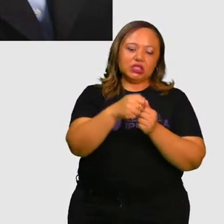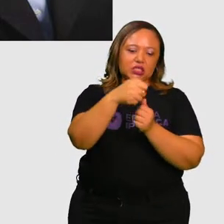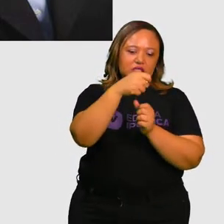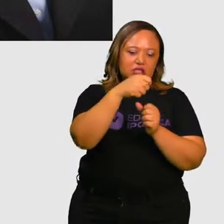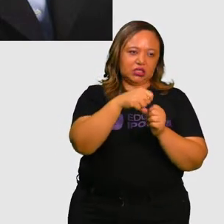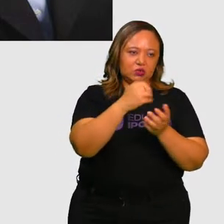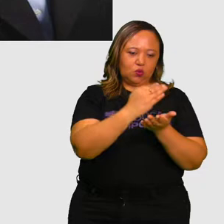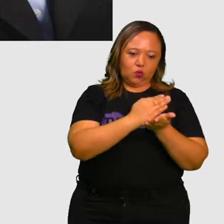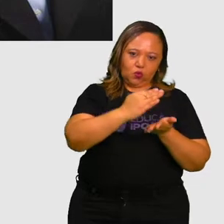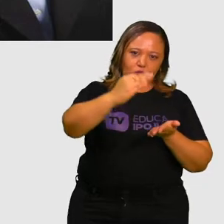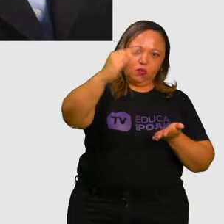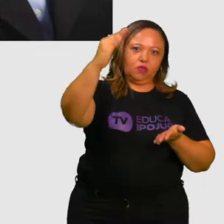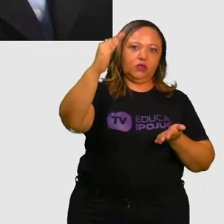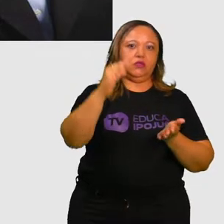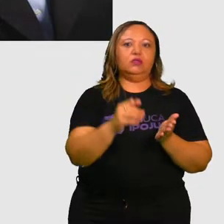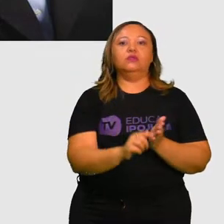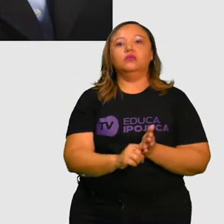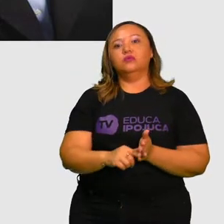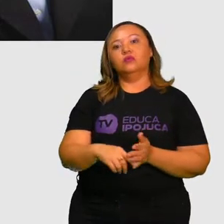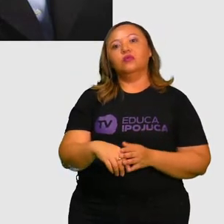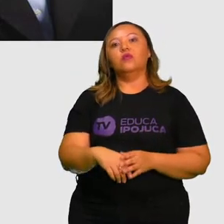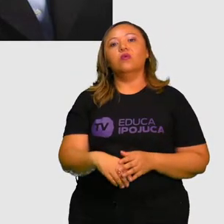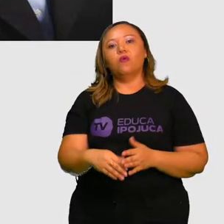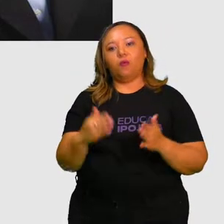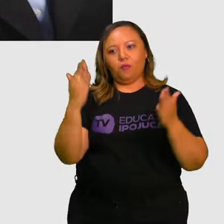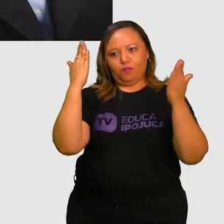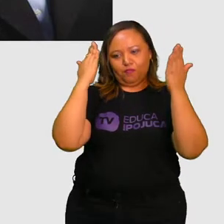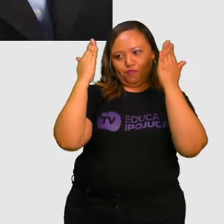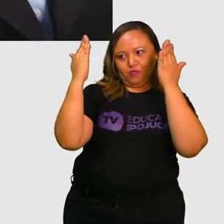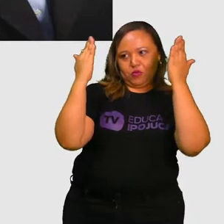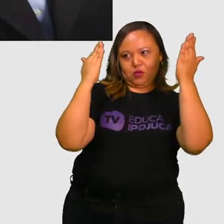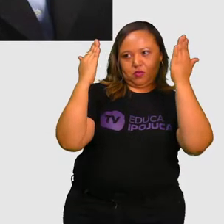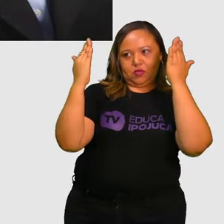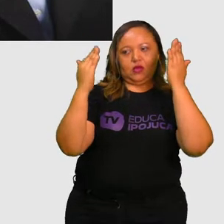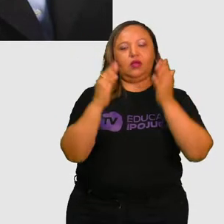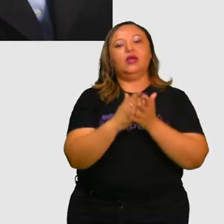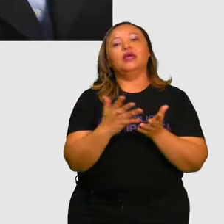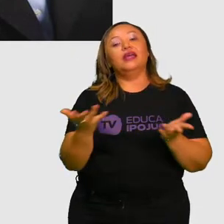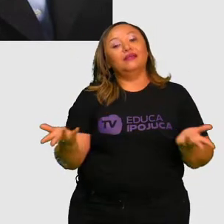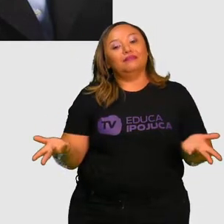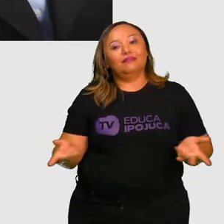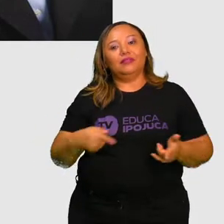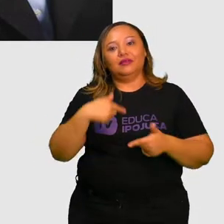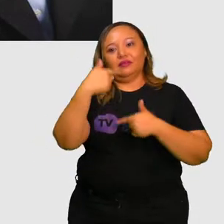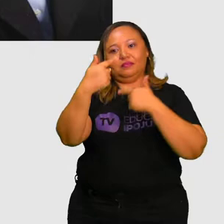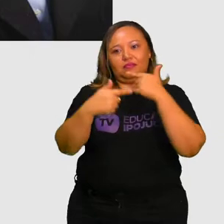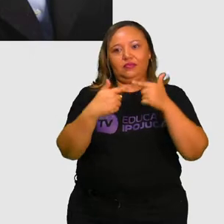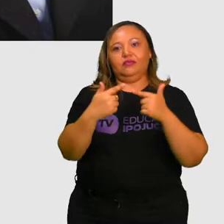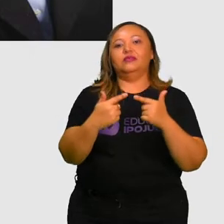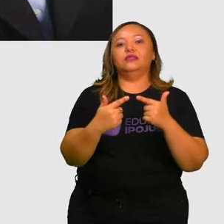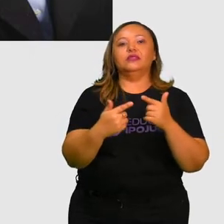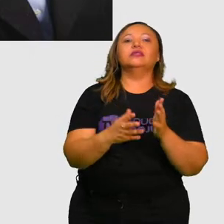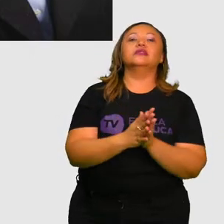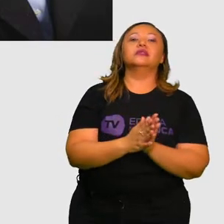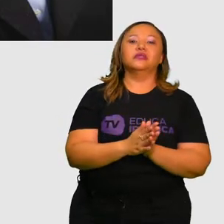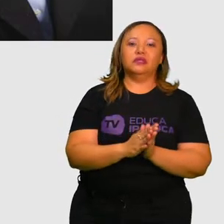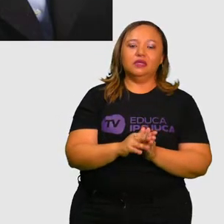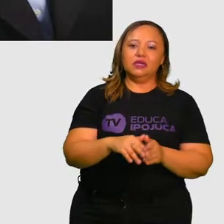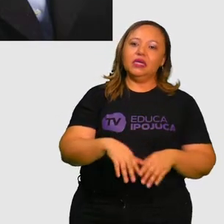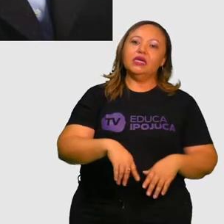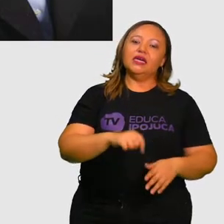inicialmente como psicoterapeuta. Assim sendo, percebe-se que, desde o início da carreira,